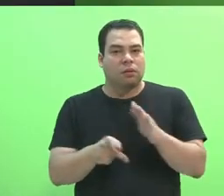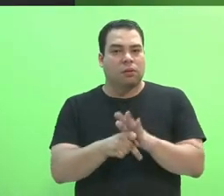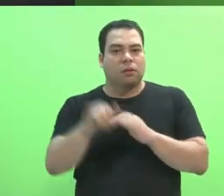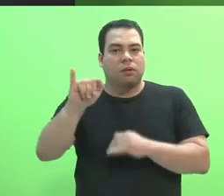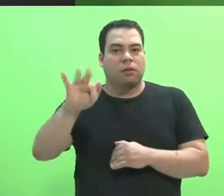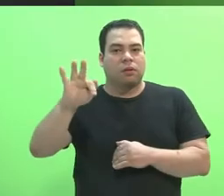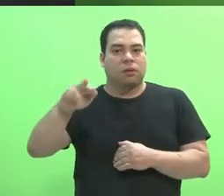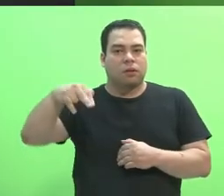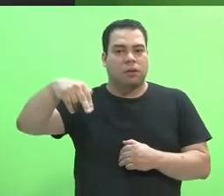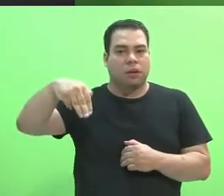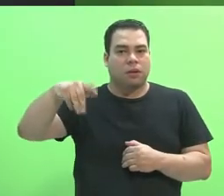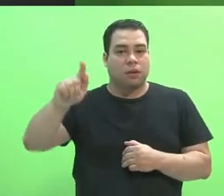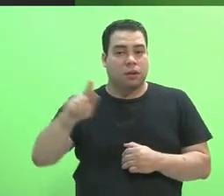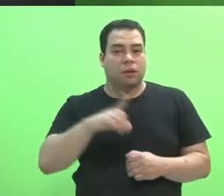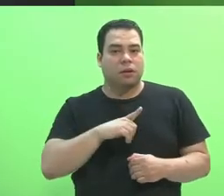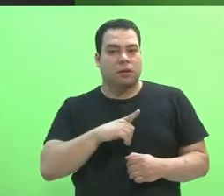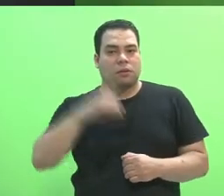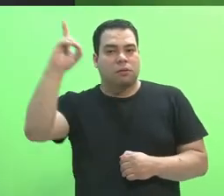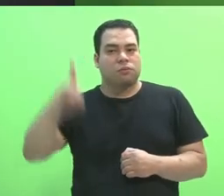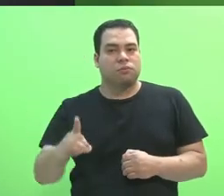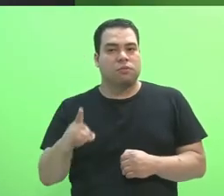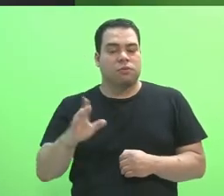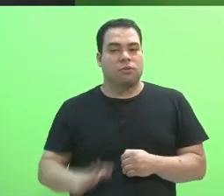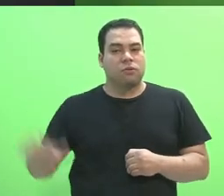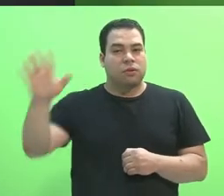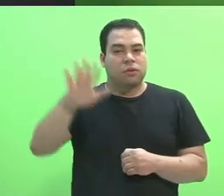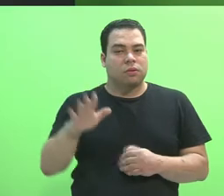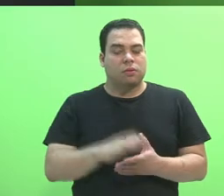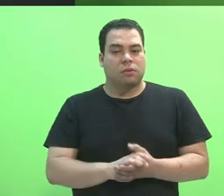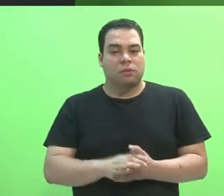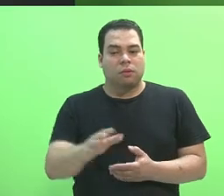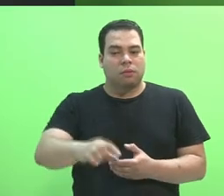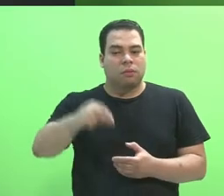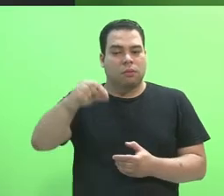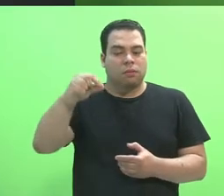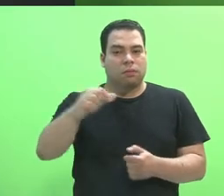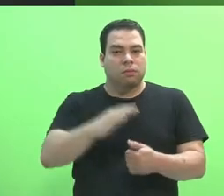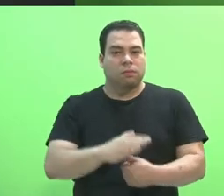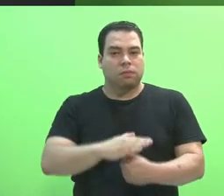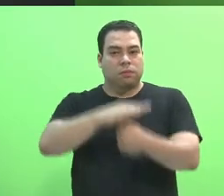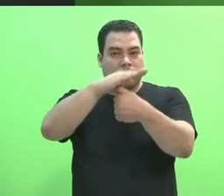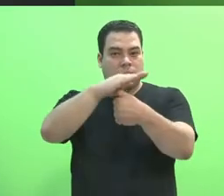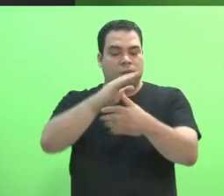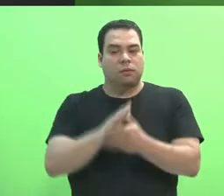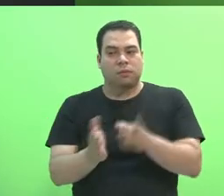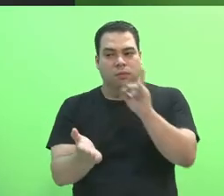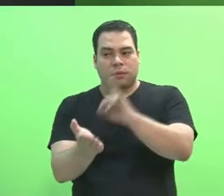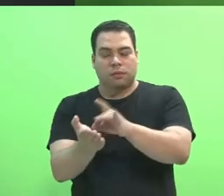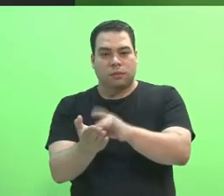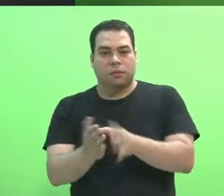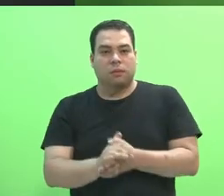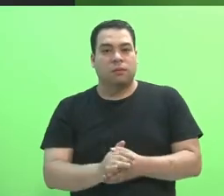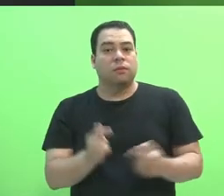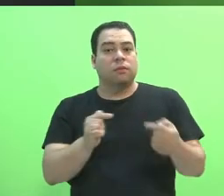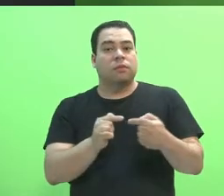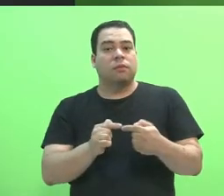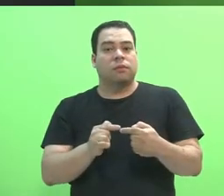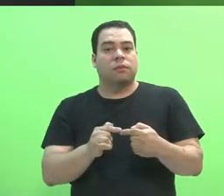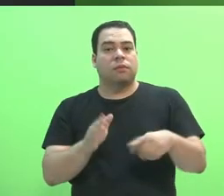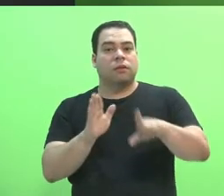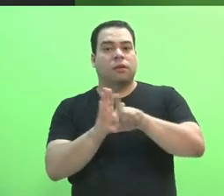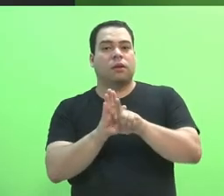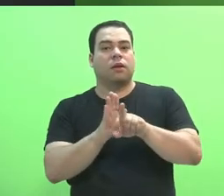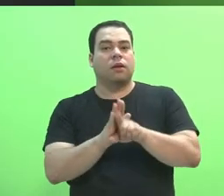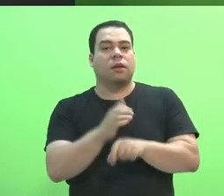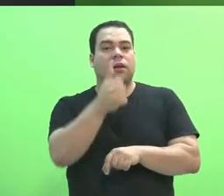administrados por diretores gerais, nomeados pelo Reitor, de acordo com o que determina o artigo 13 da